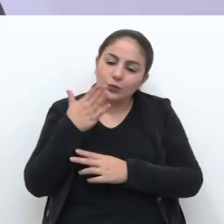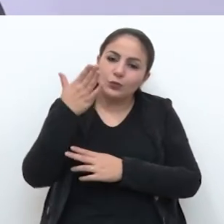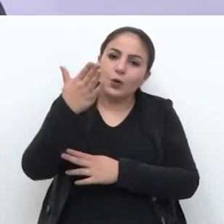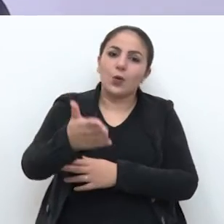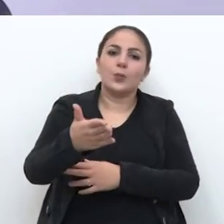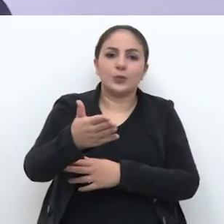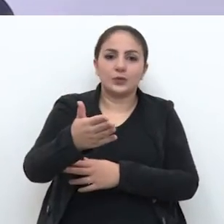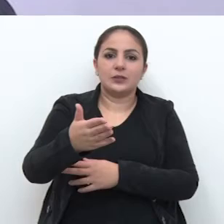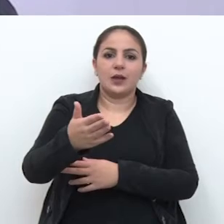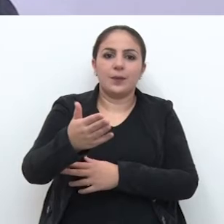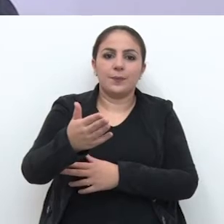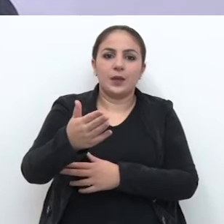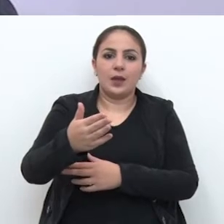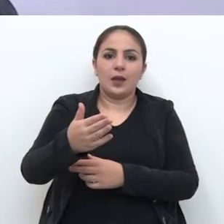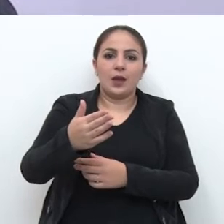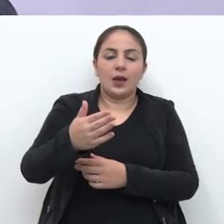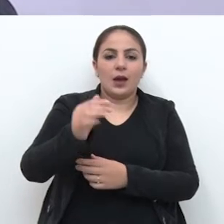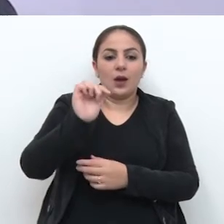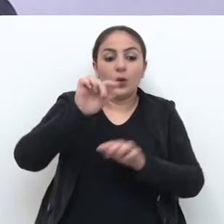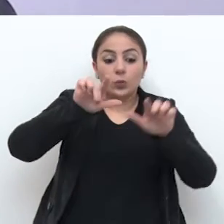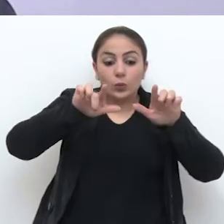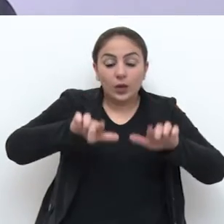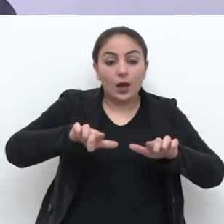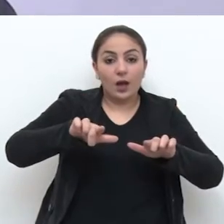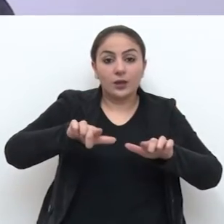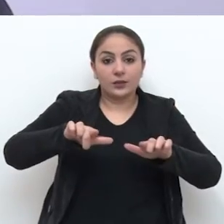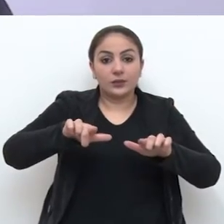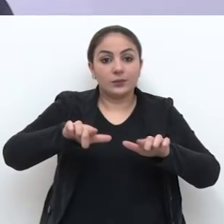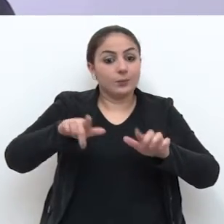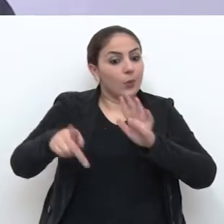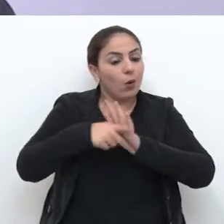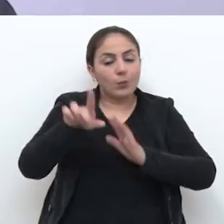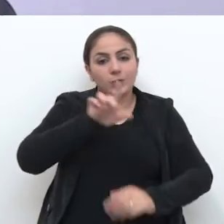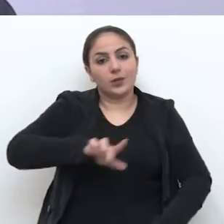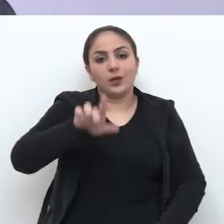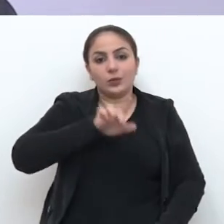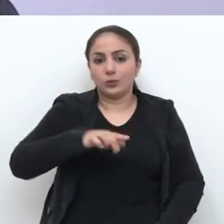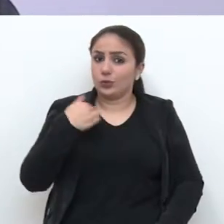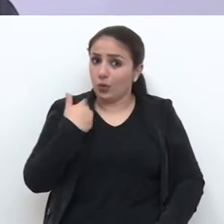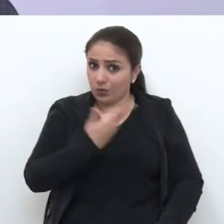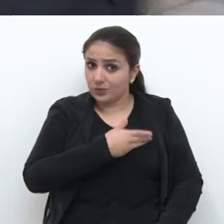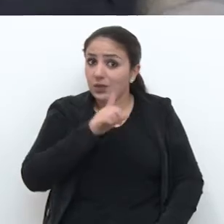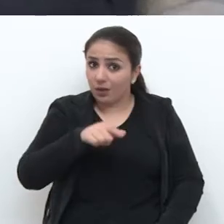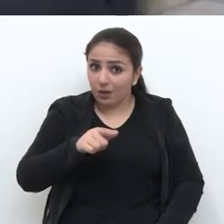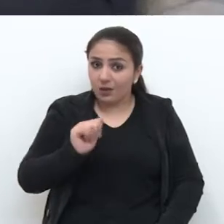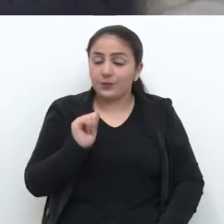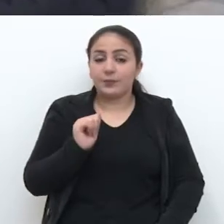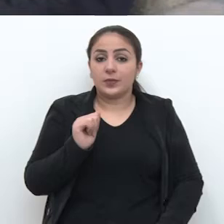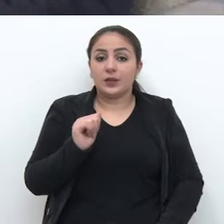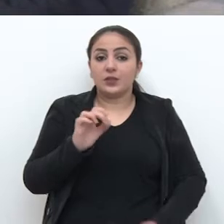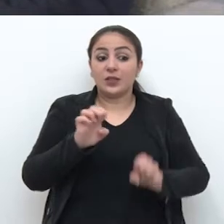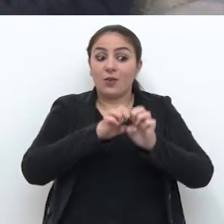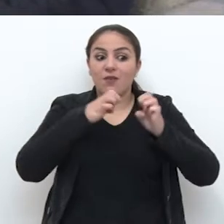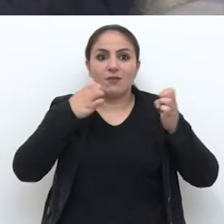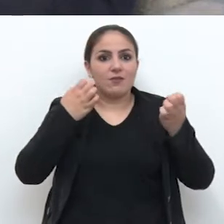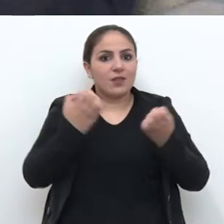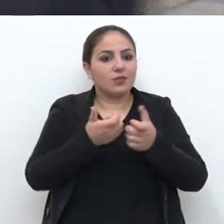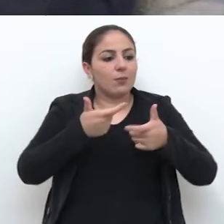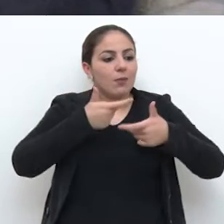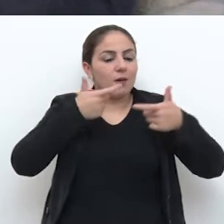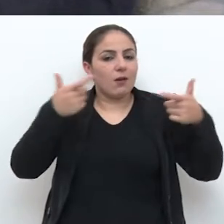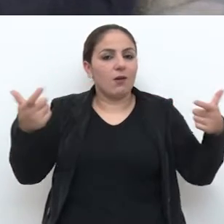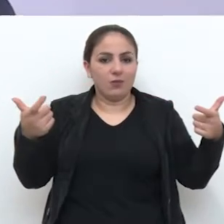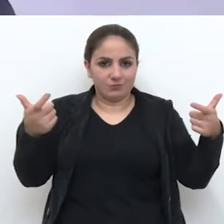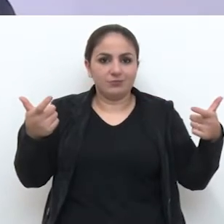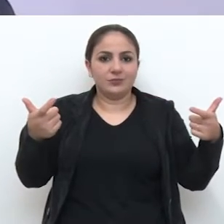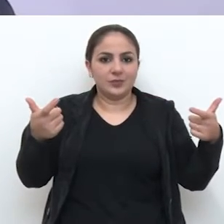nacional de literatura, somos a capital estadual de literatura, temos o maior evento da América